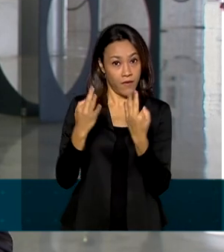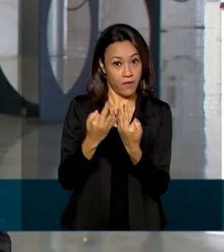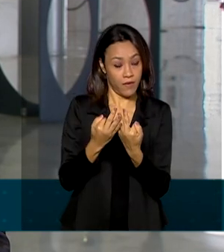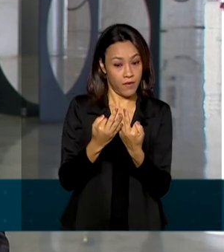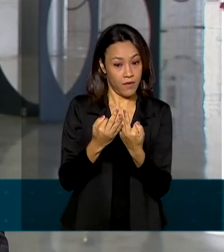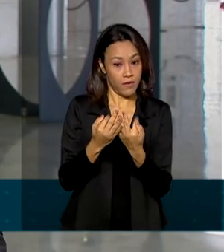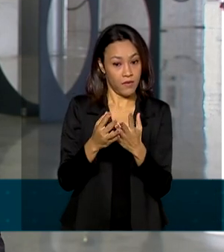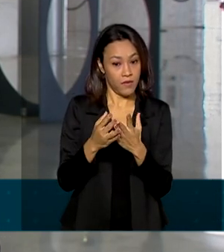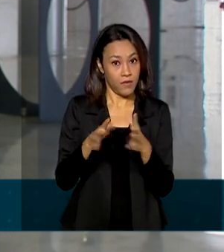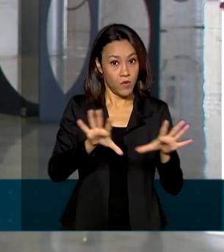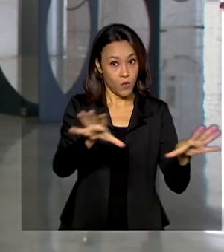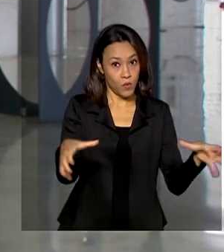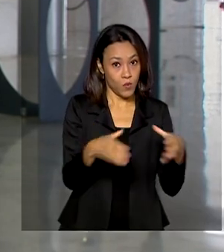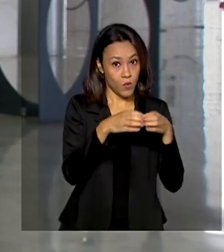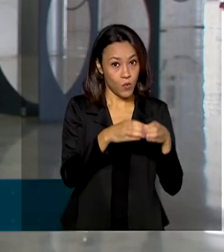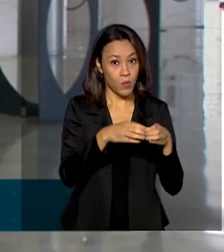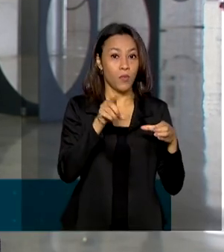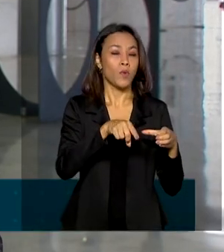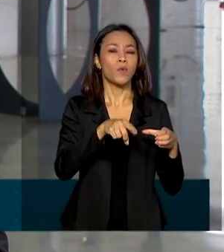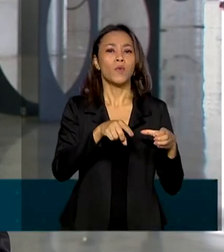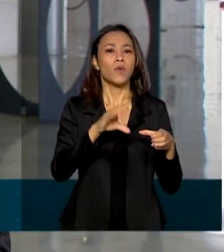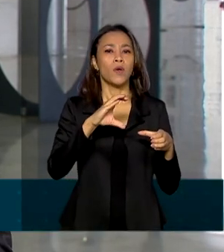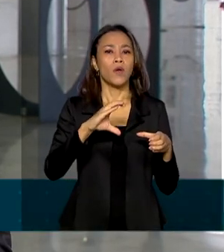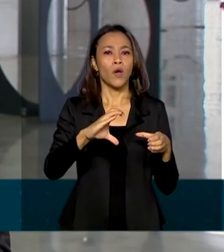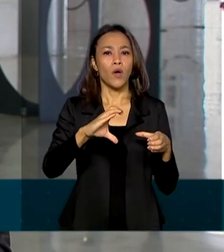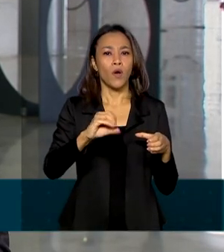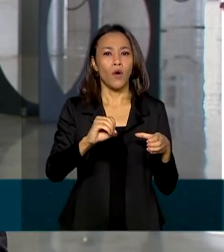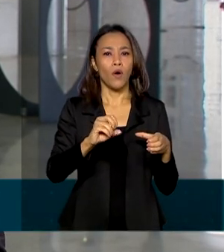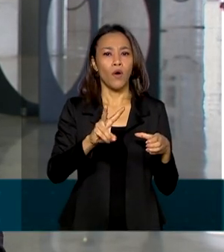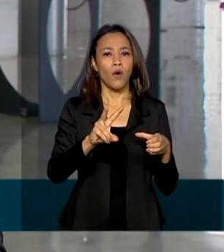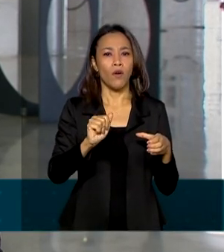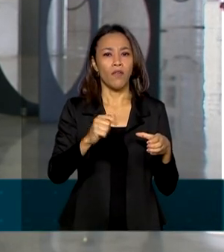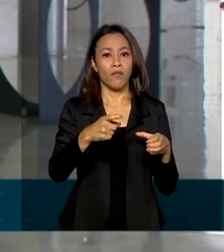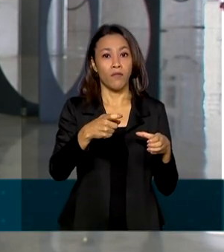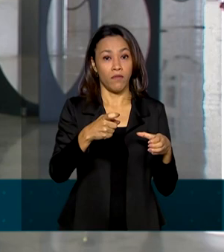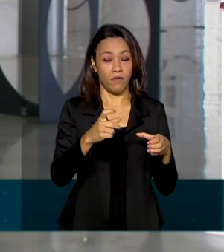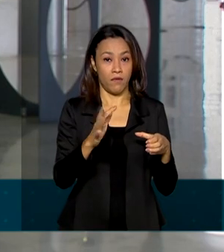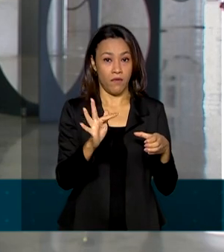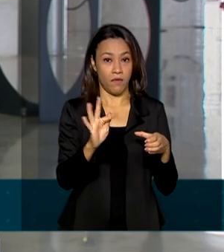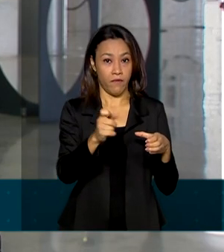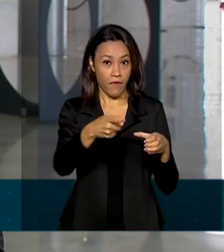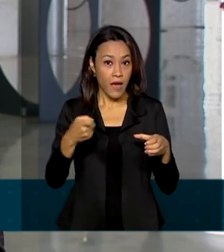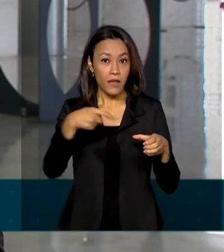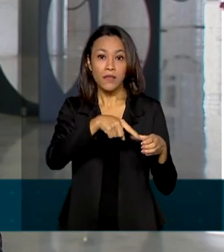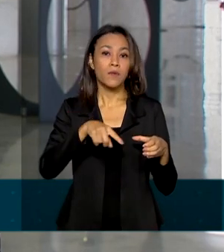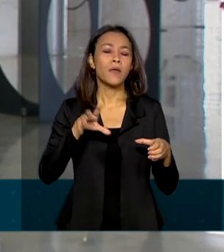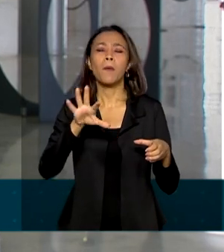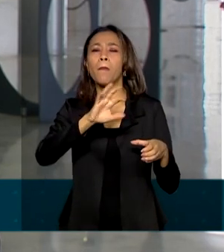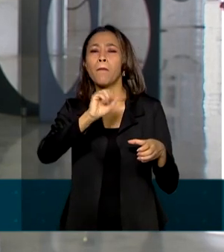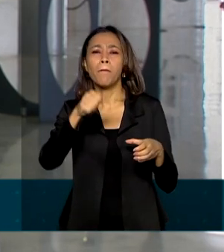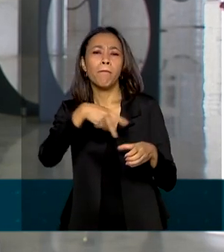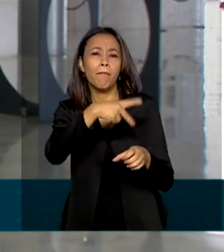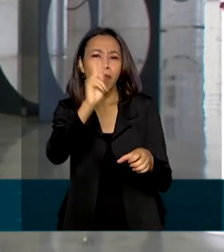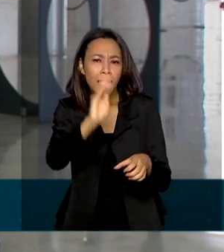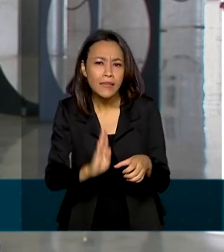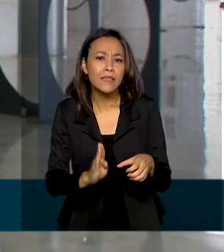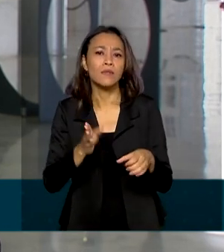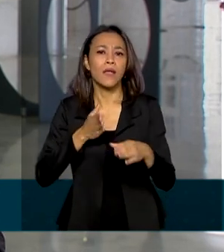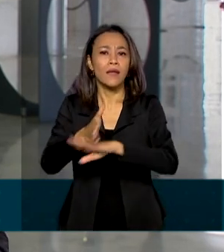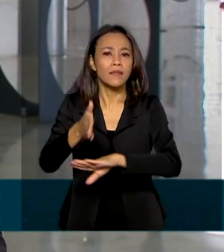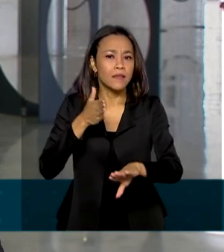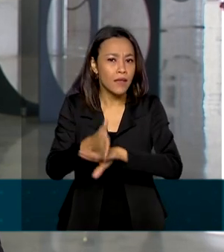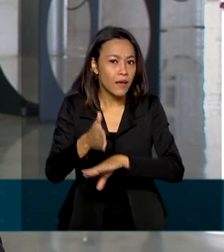Facility da OMS para assegurar ao Brasil acesso a doses da vacina contra o Covid-19. A lei também